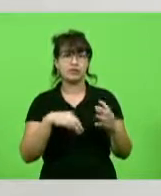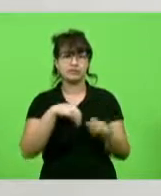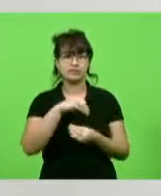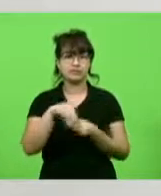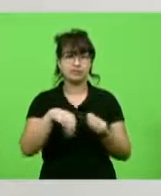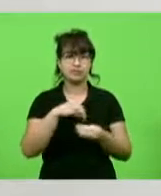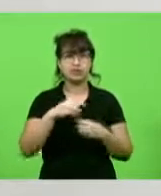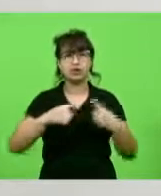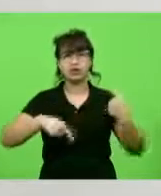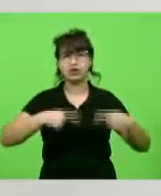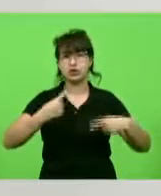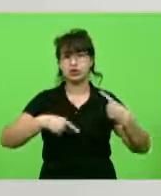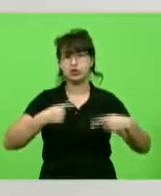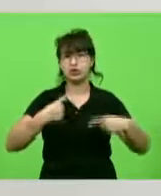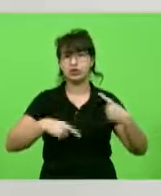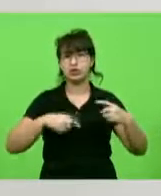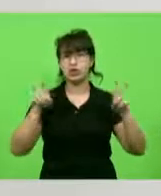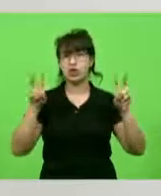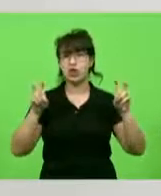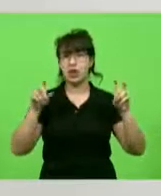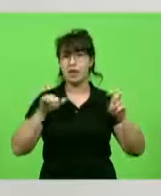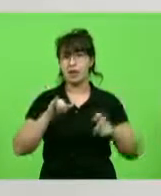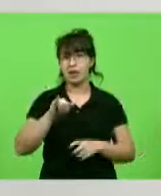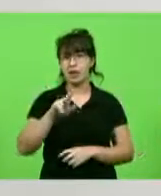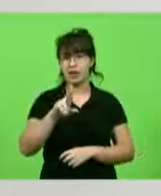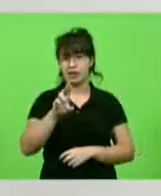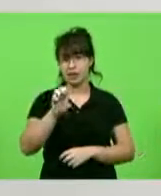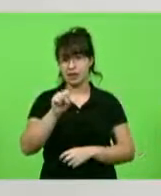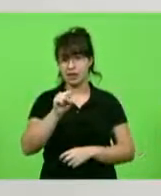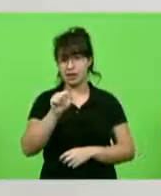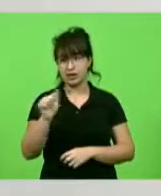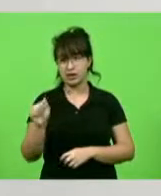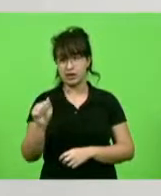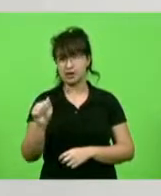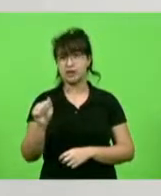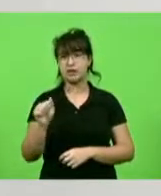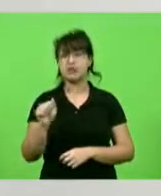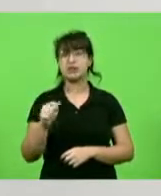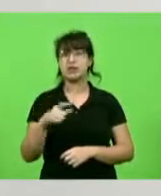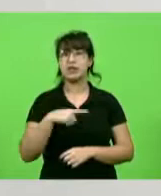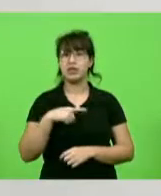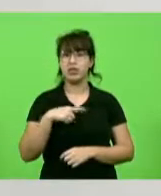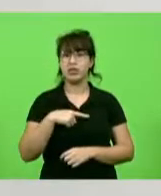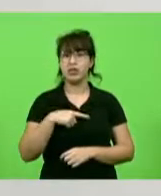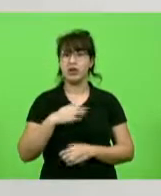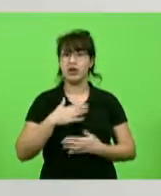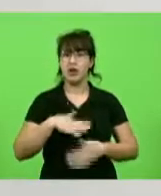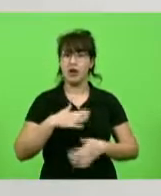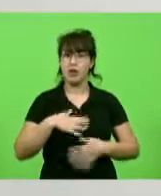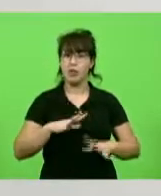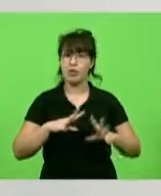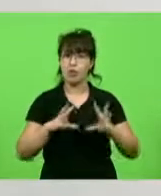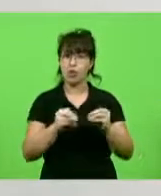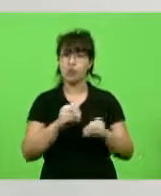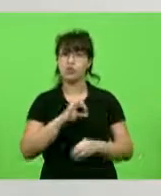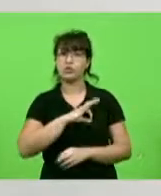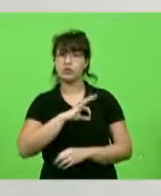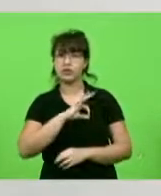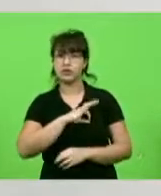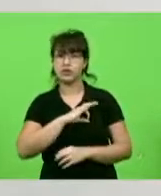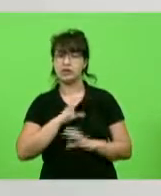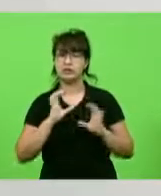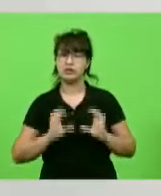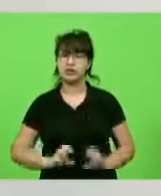assuntos da Iresa. Isso foi importantíssimo. Nós torcemos tranquilidade para todos os policiais militares, policiais civis. Ainda